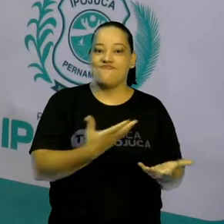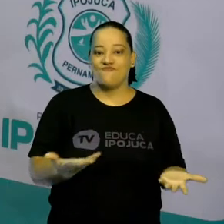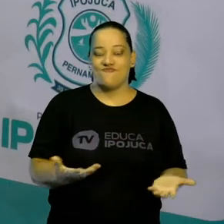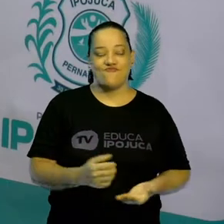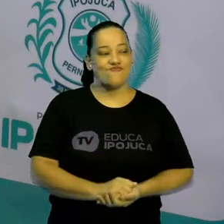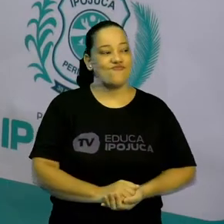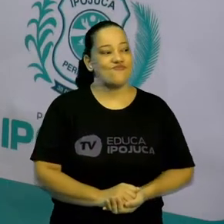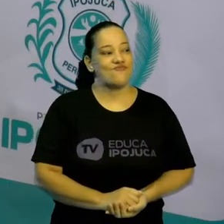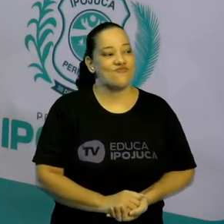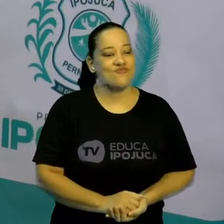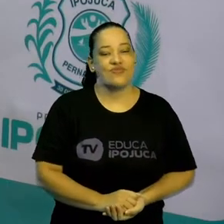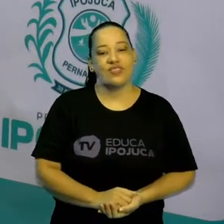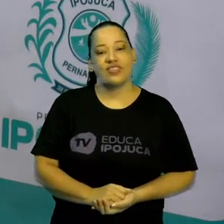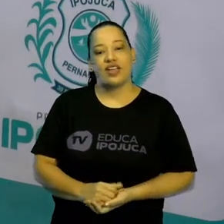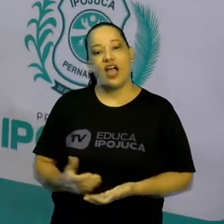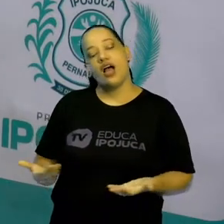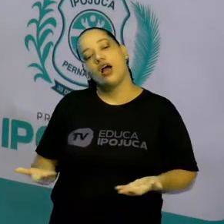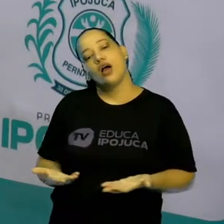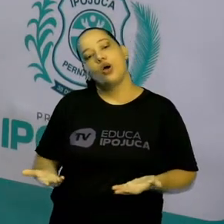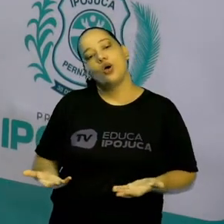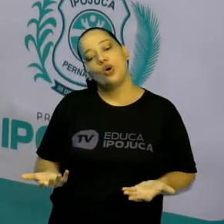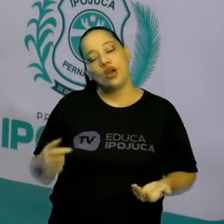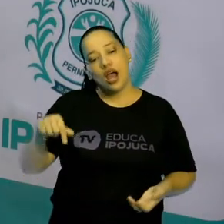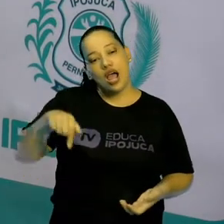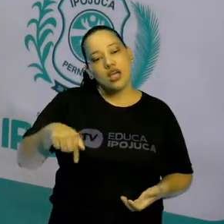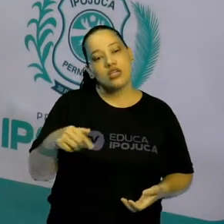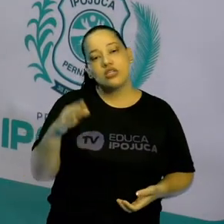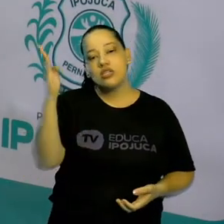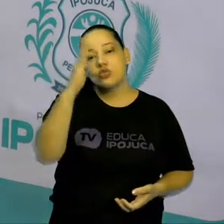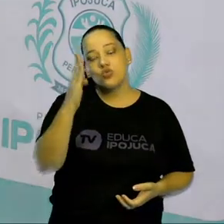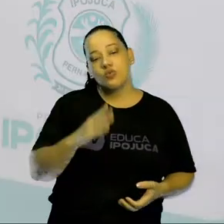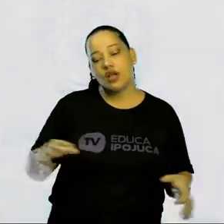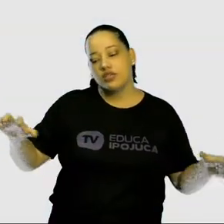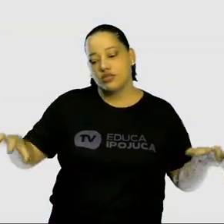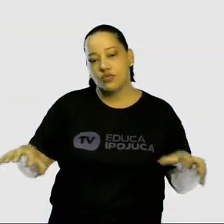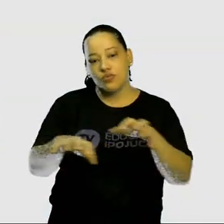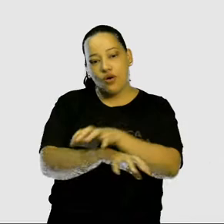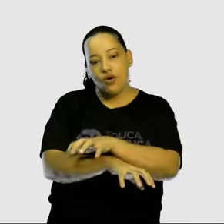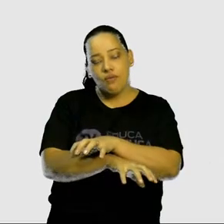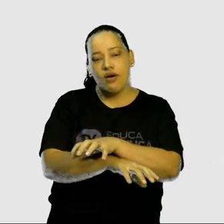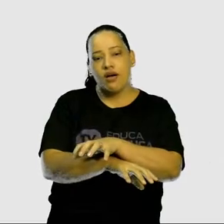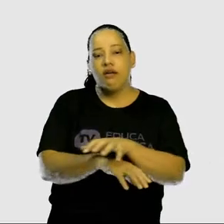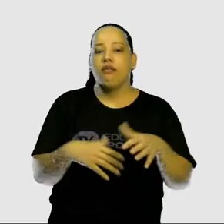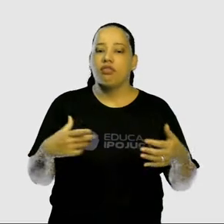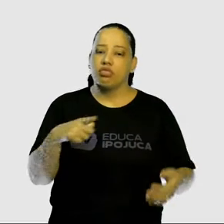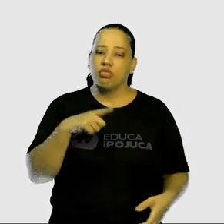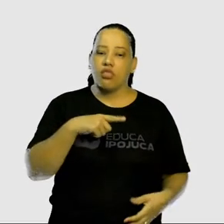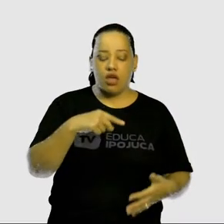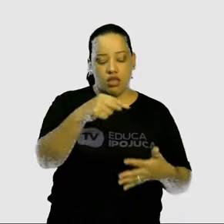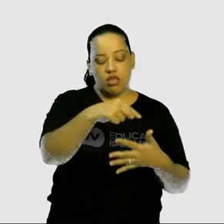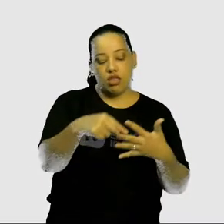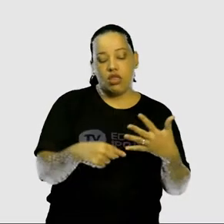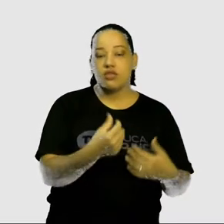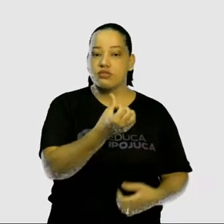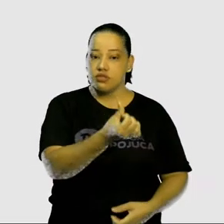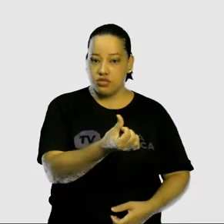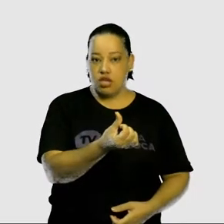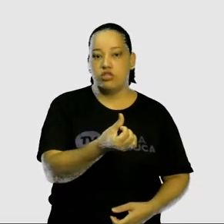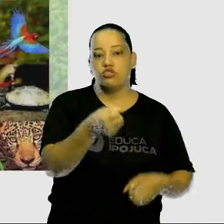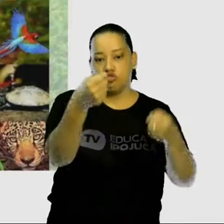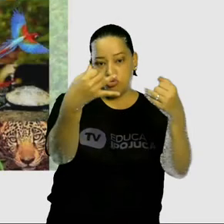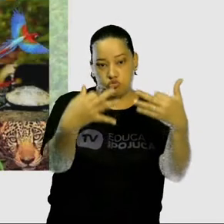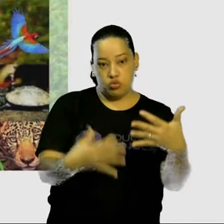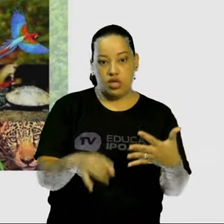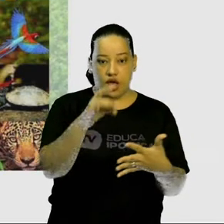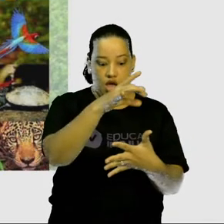Vamos chegar, então, aos nossos biomas brasileiros. A gente tem, ó, seis. E a gente vai falar sobre cada